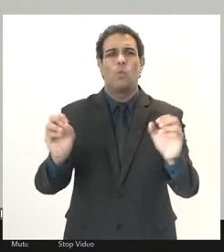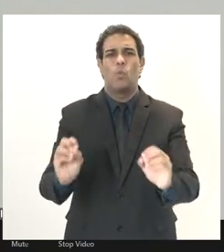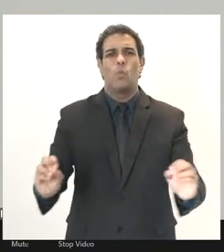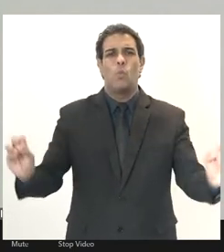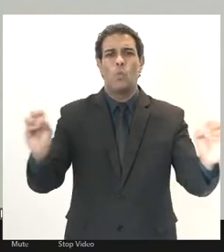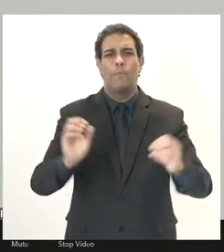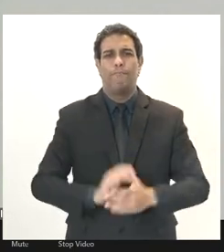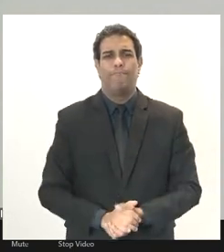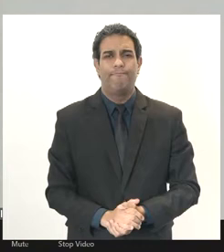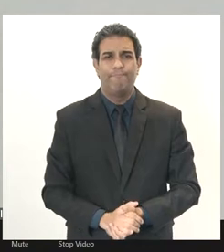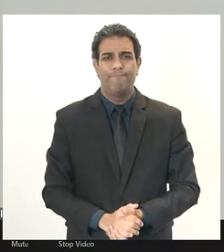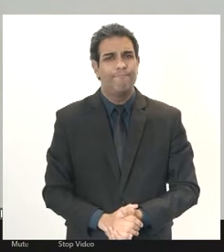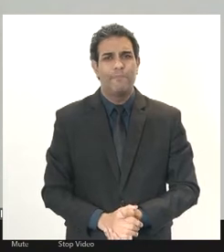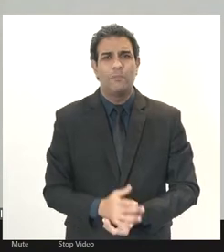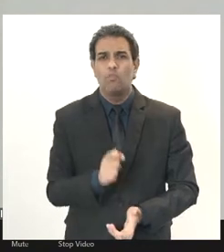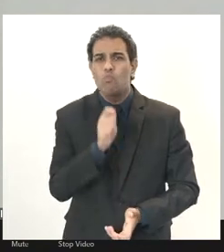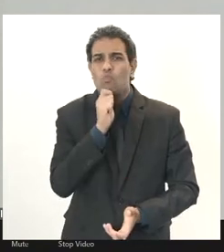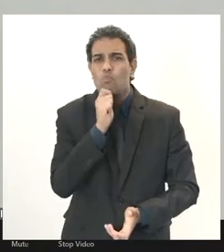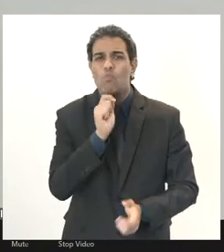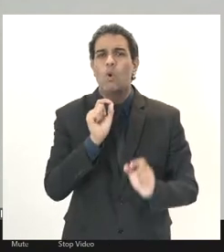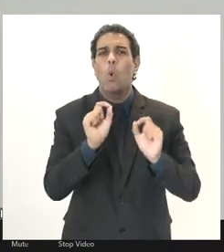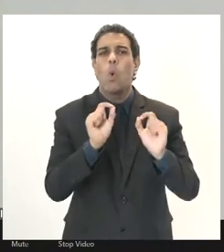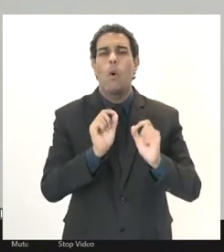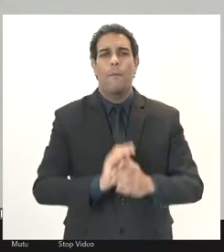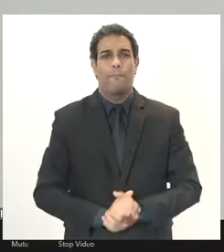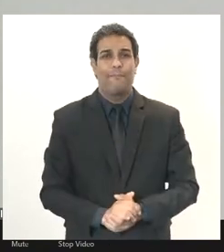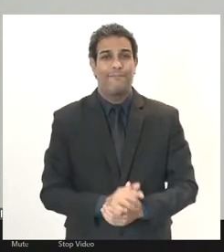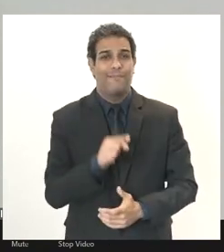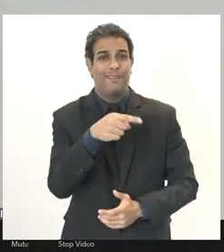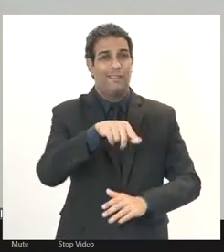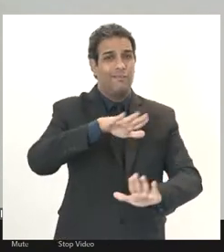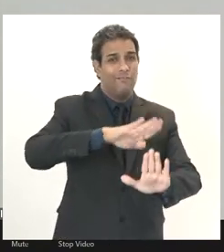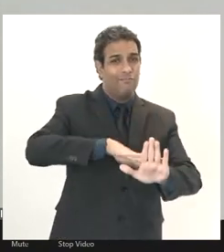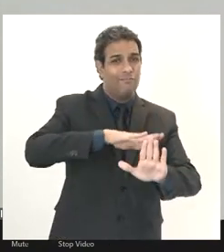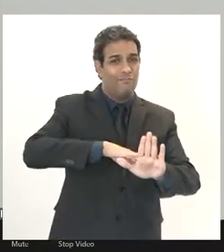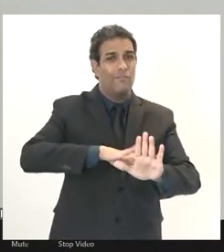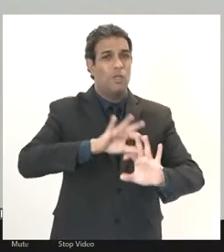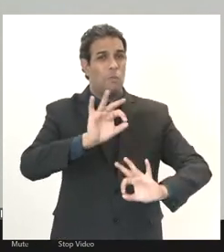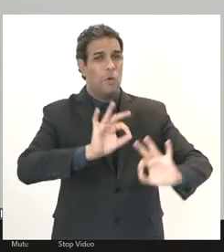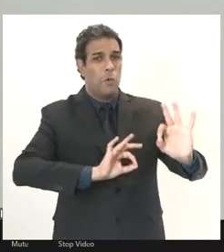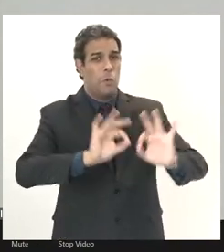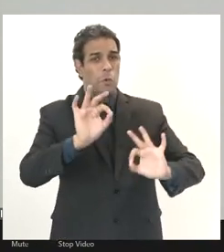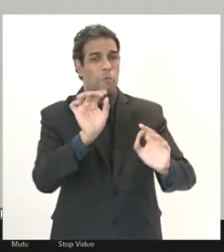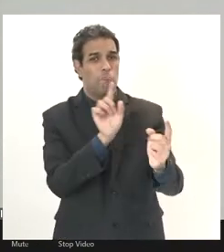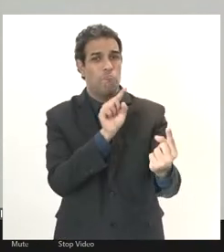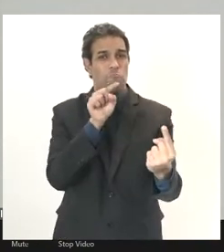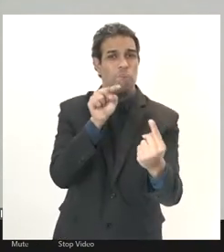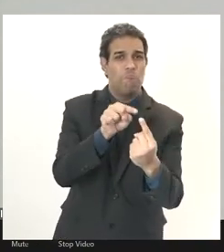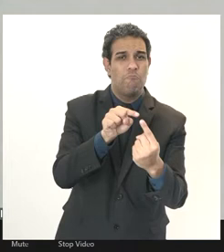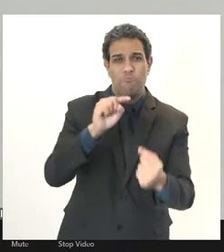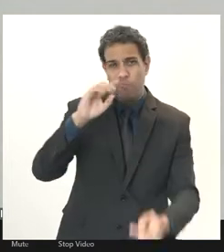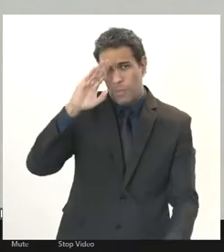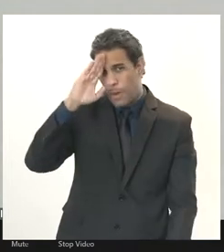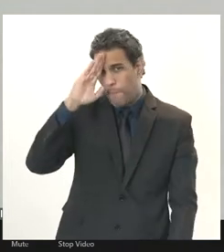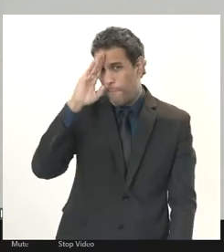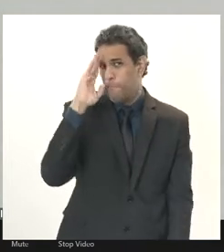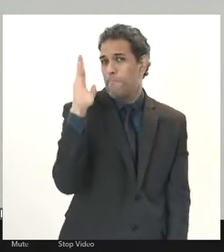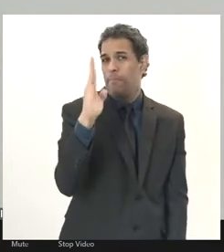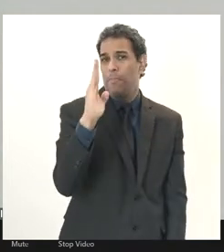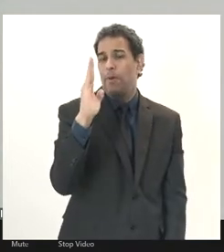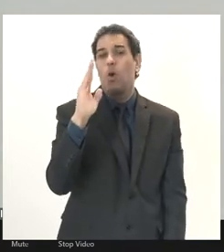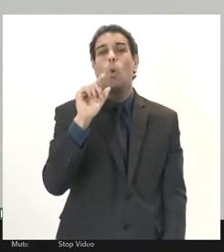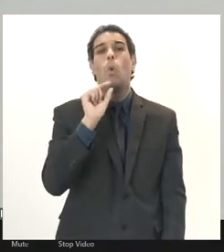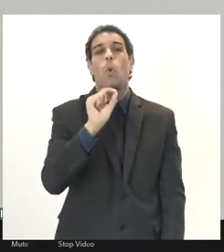não existe isso o que existe é um projeto com o objetivo principal de